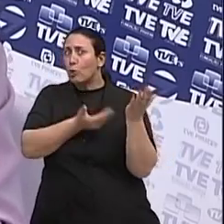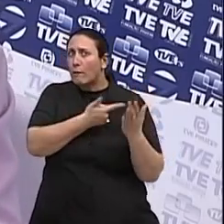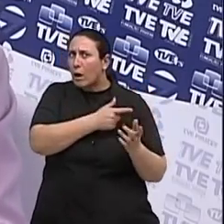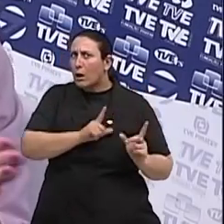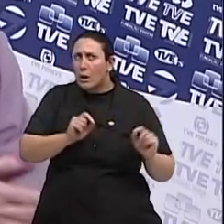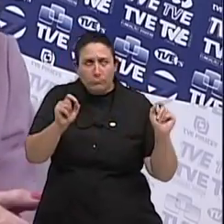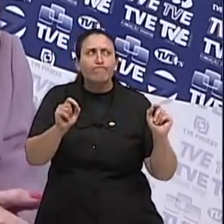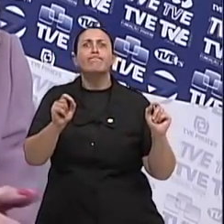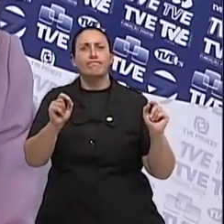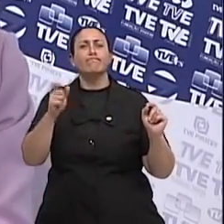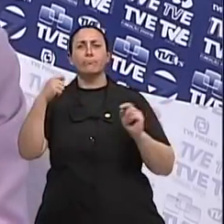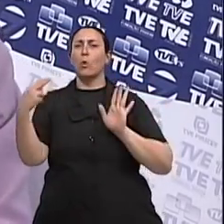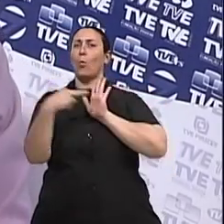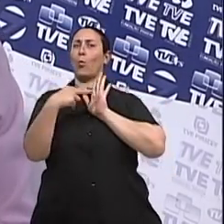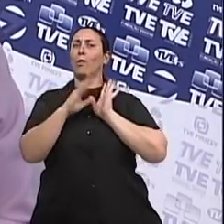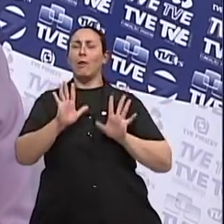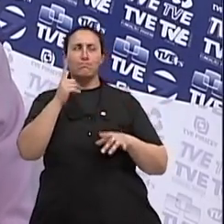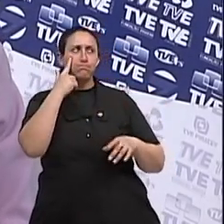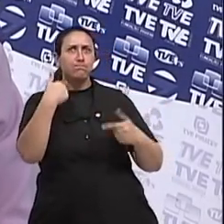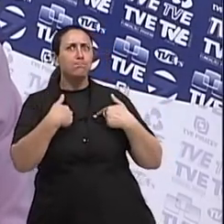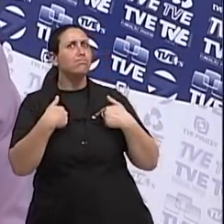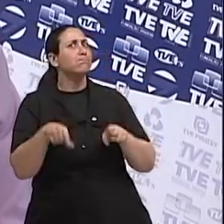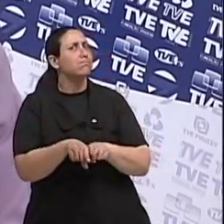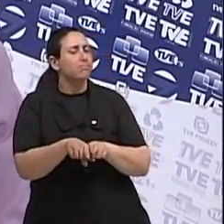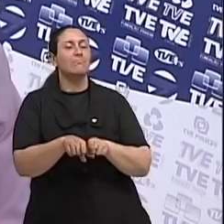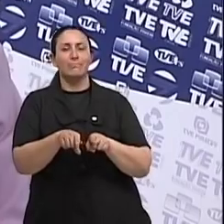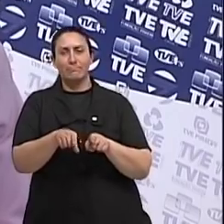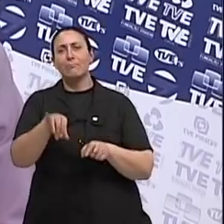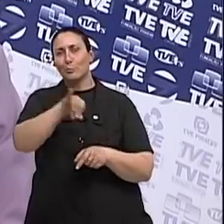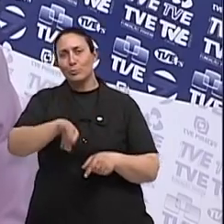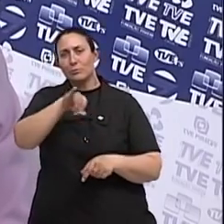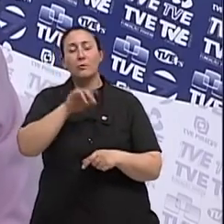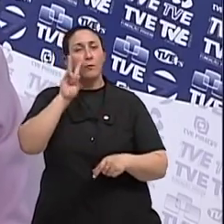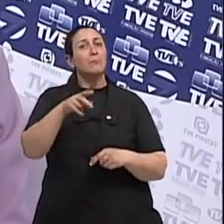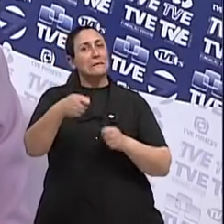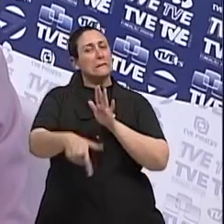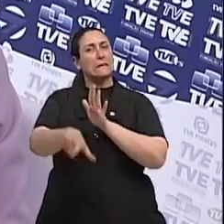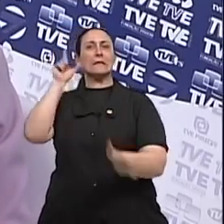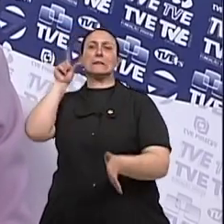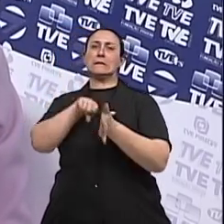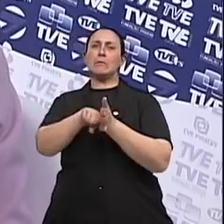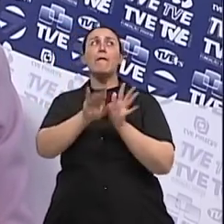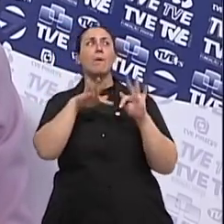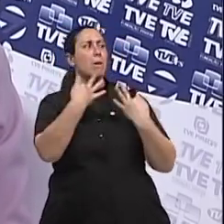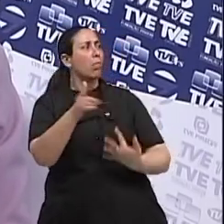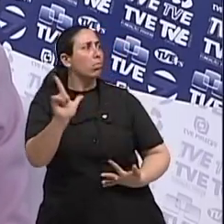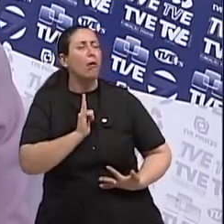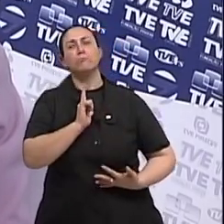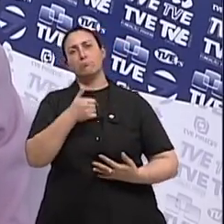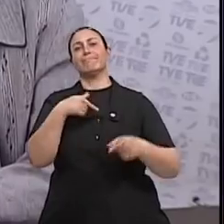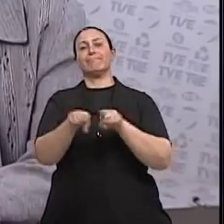precisa estar mais atenta e talvez ela tenha que começar a fazer os exames muito antes dos 40. Os exames de